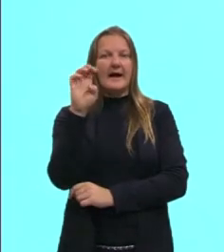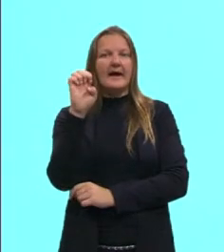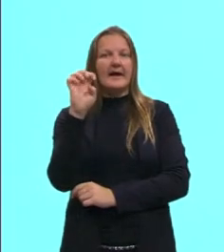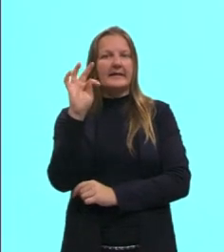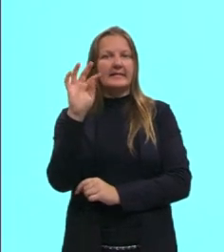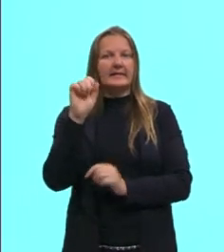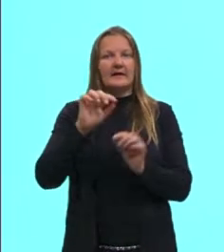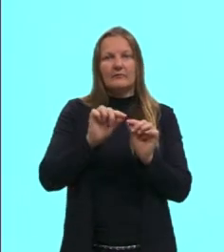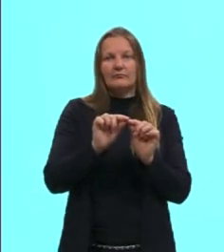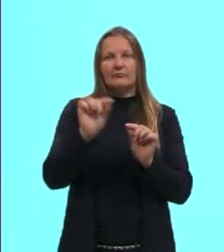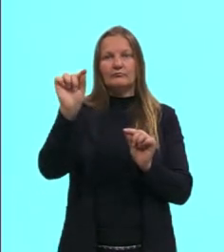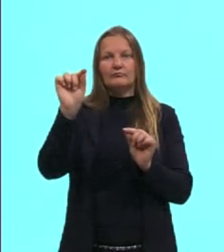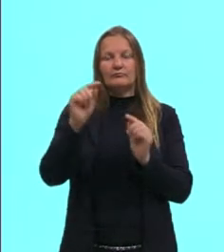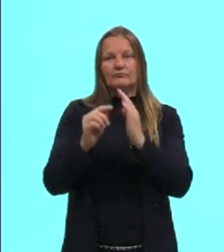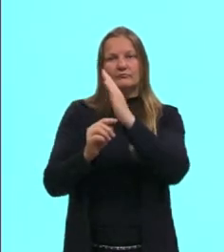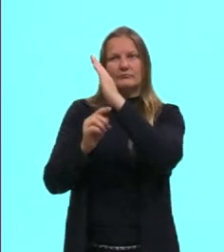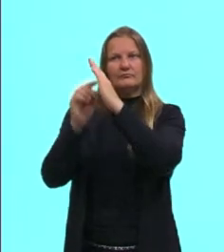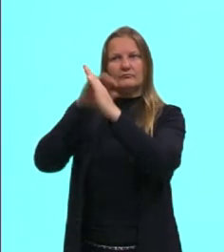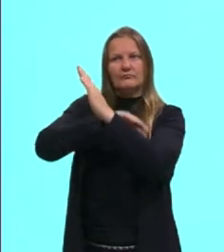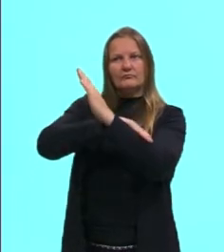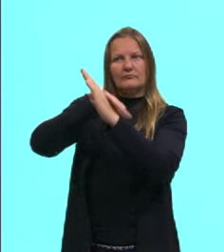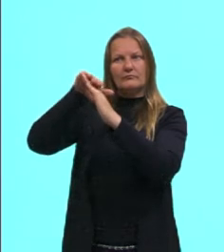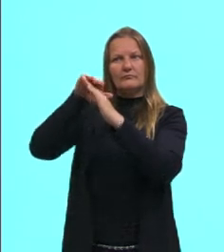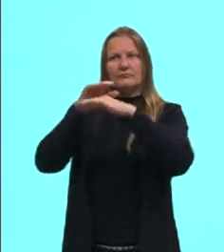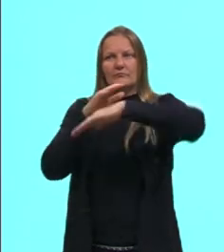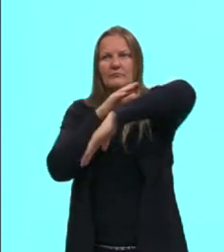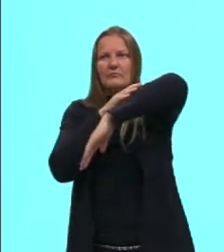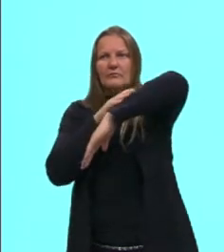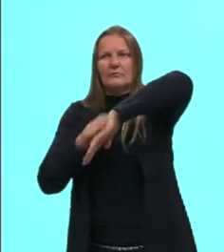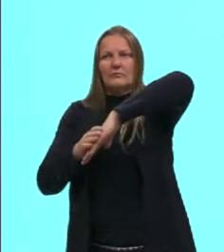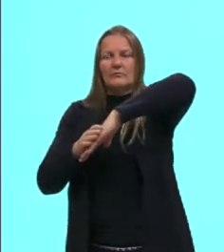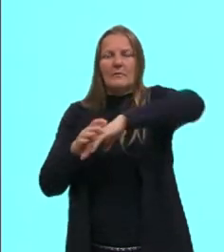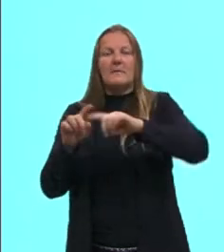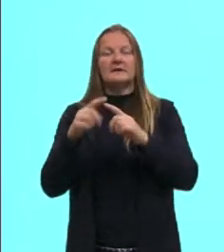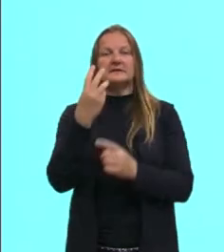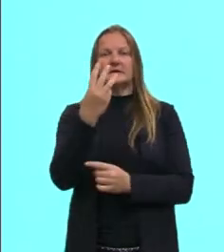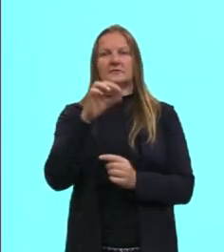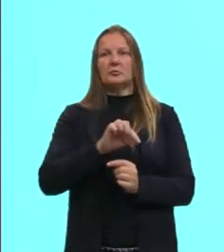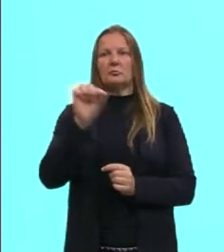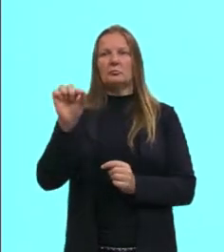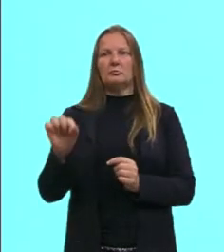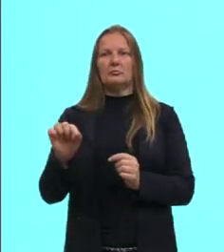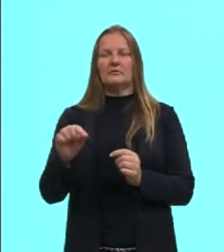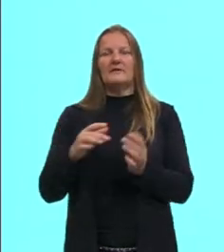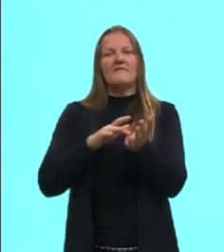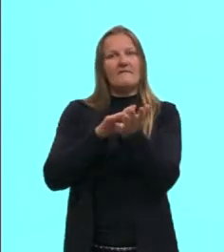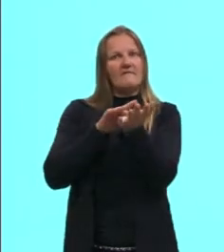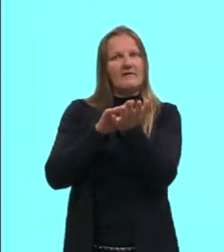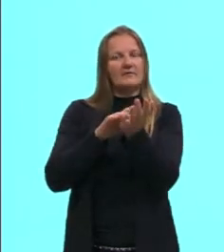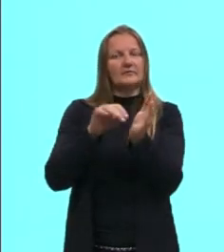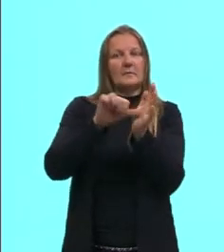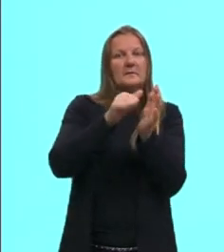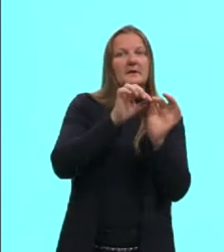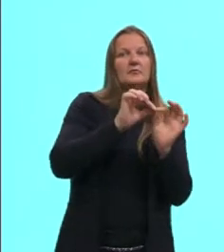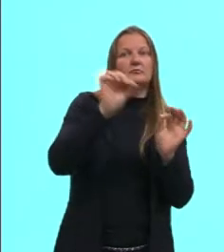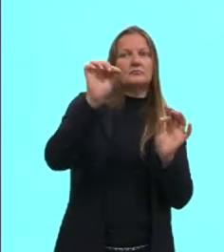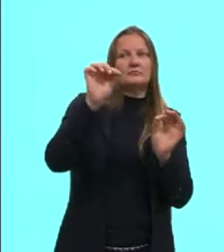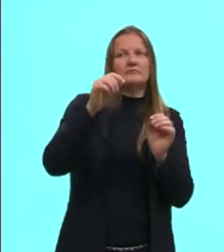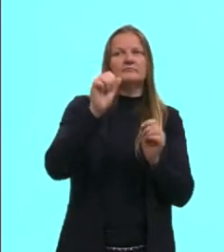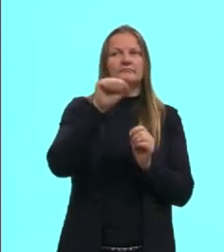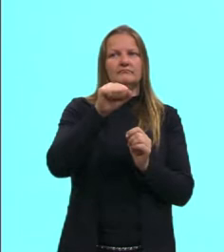mesma reta. Mas, os três pontos, não. Então, a nossa sentença seria falsa, né? Três pontos